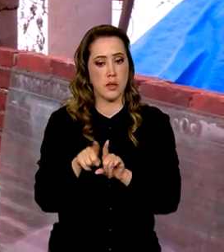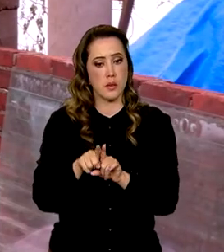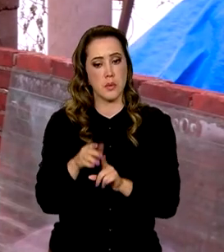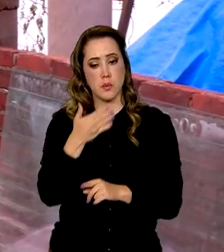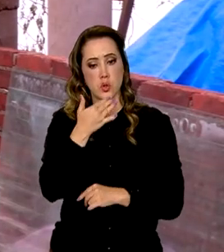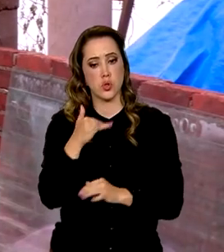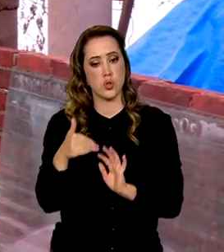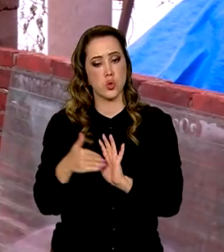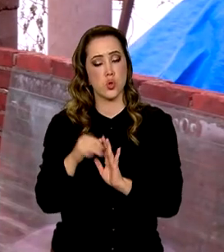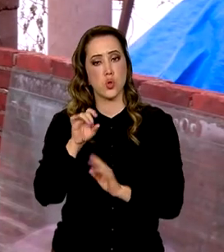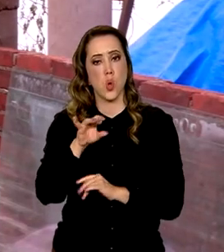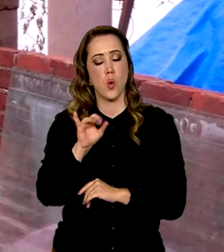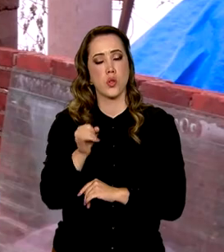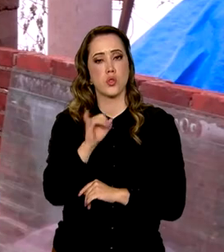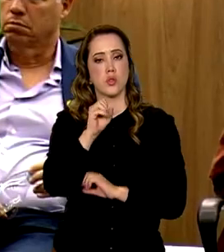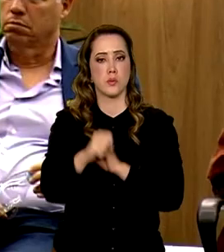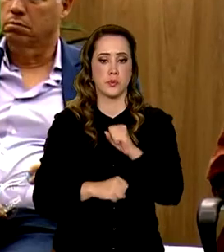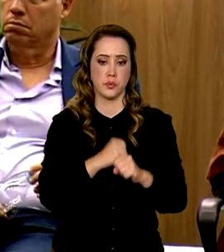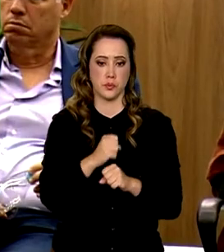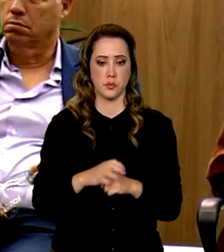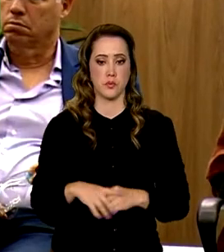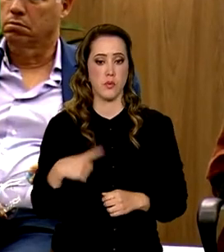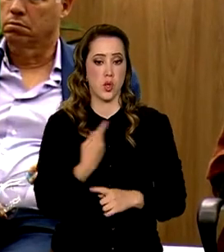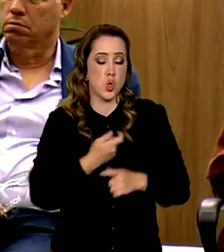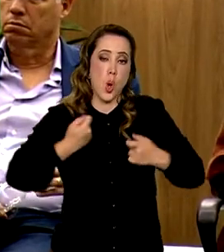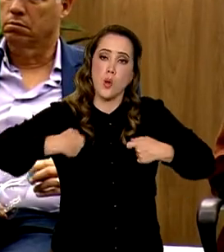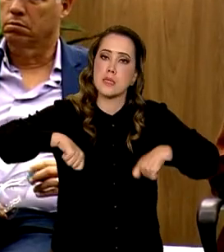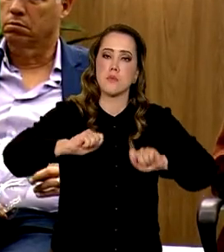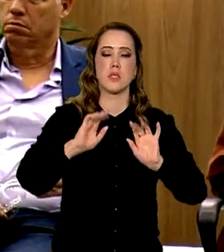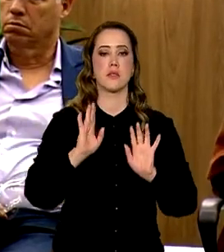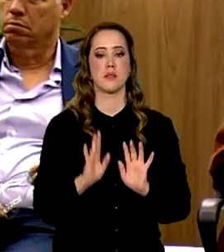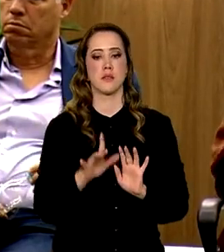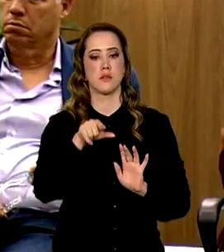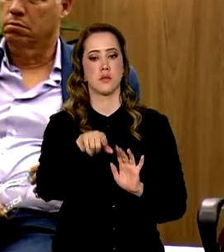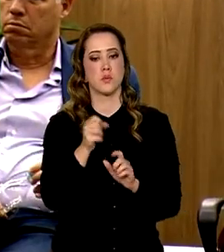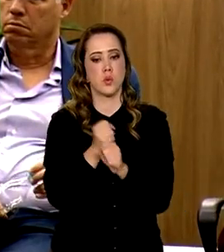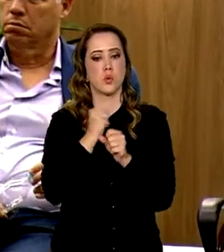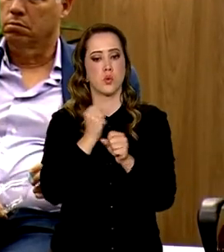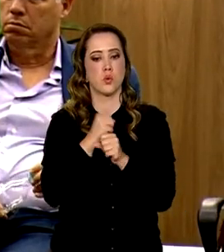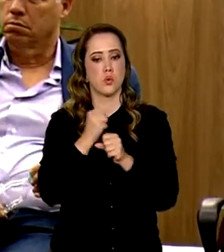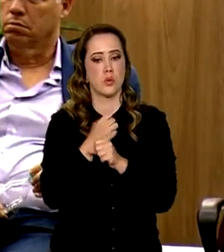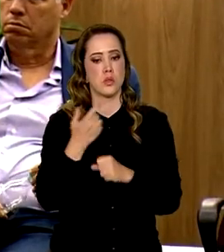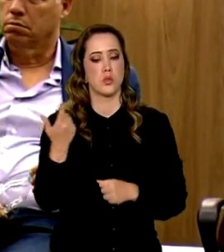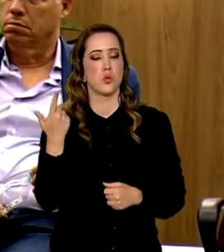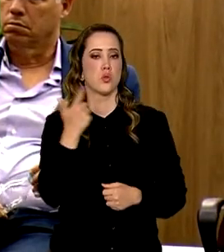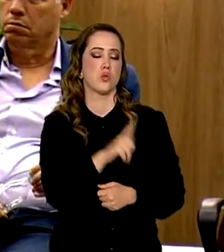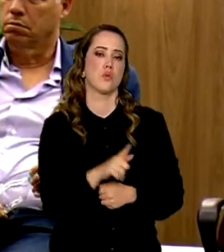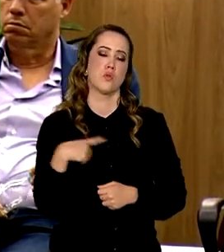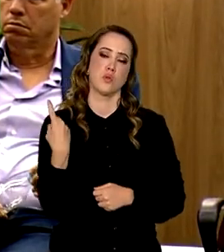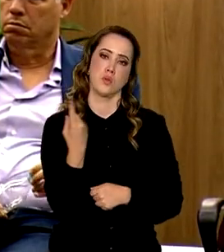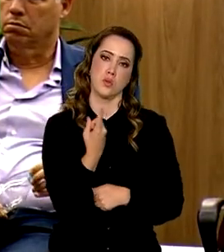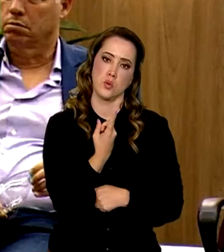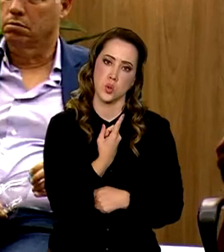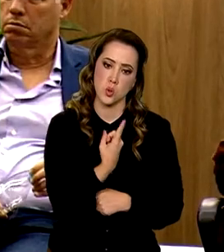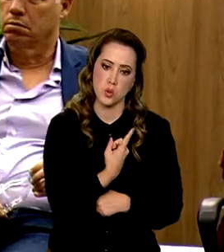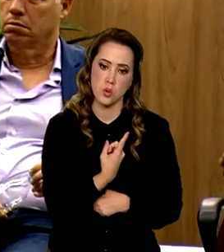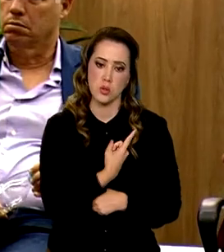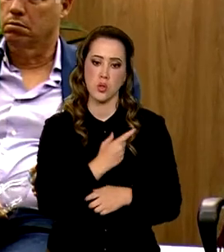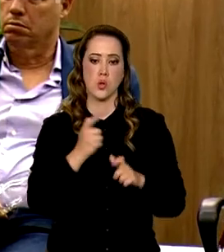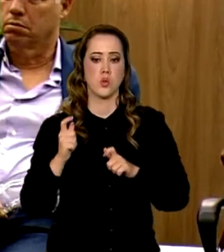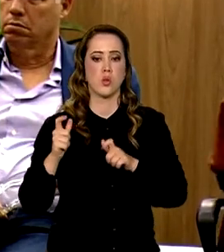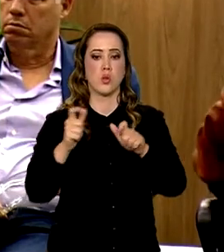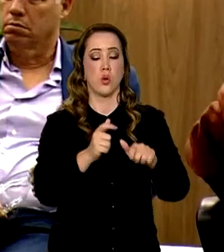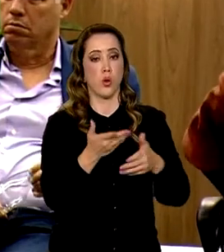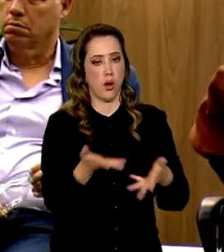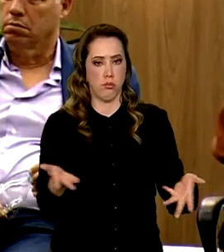apenas a partir de janeiro do ano que vem. Nós temos que reconstruir o nosso tecido produtivo,